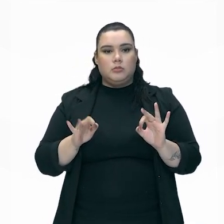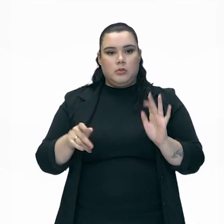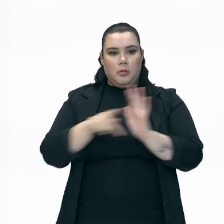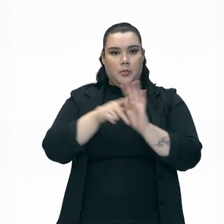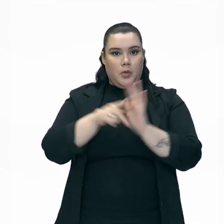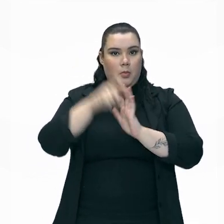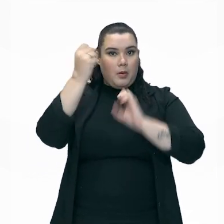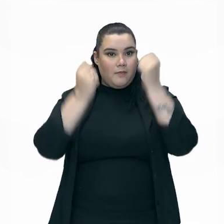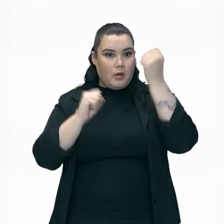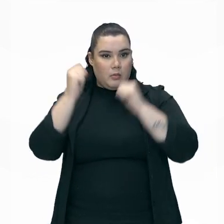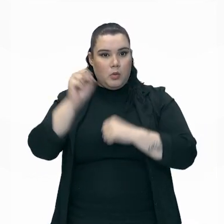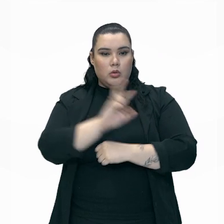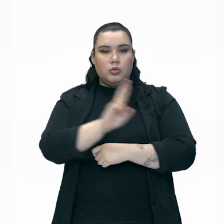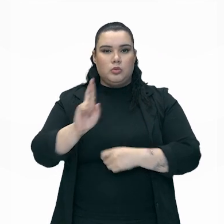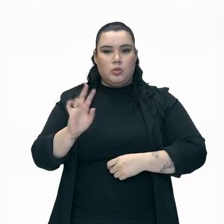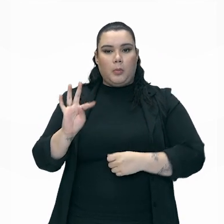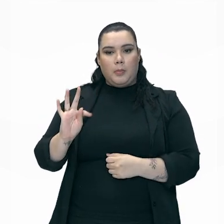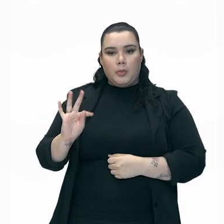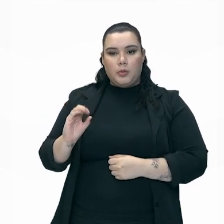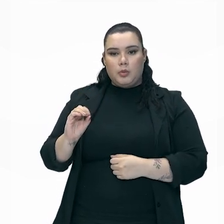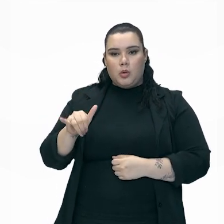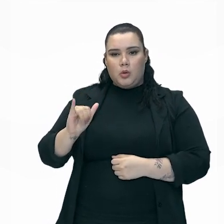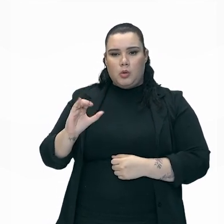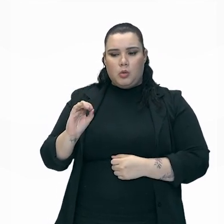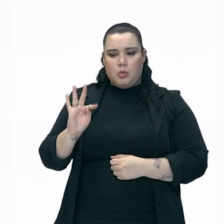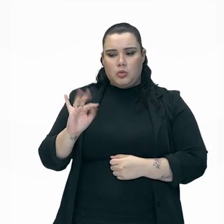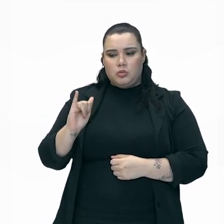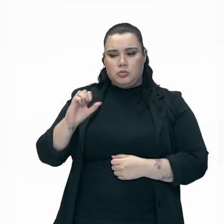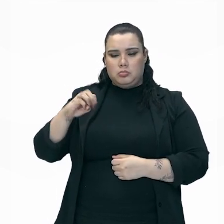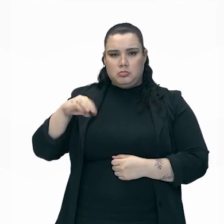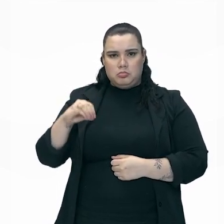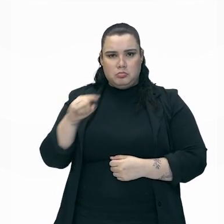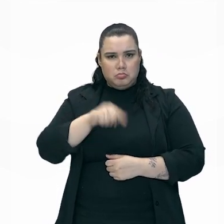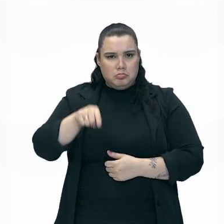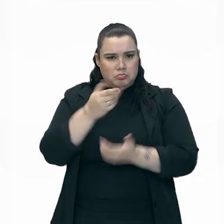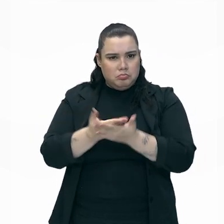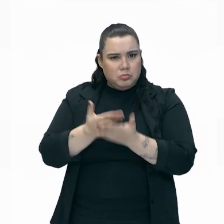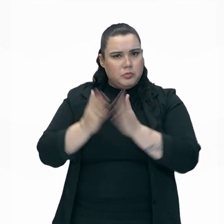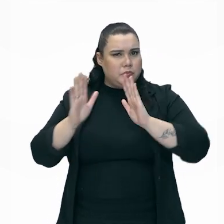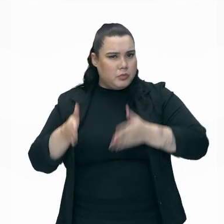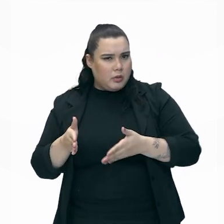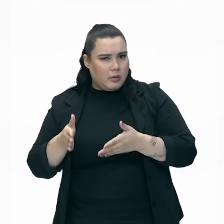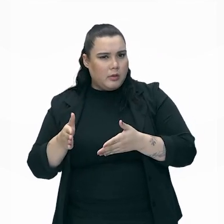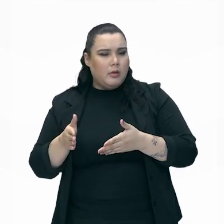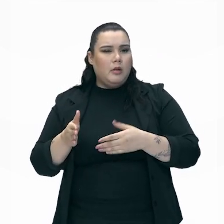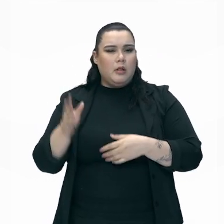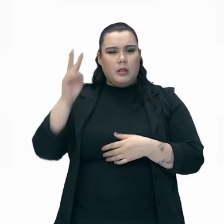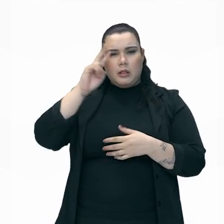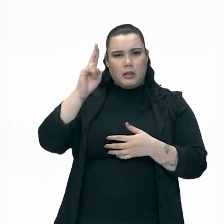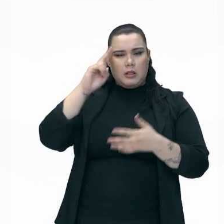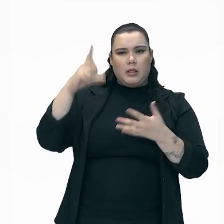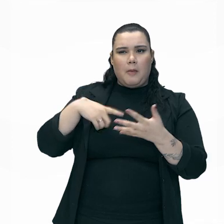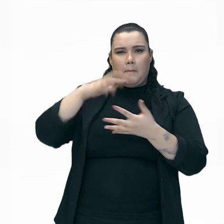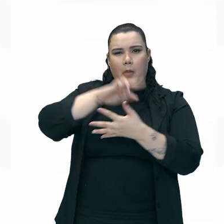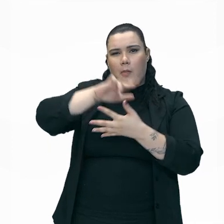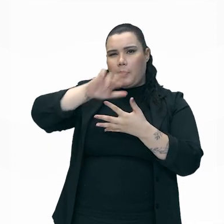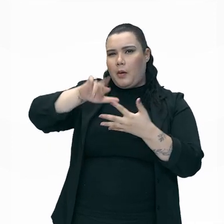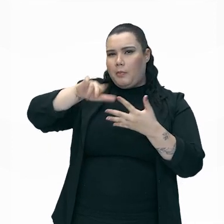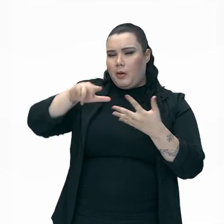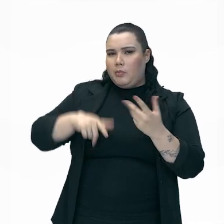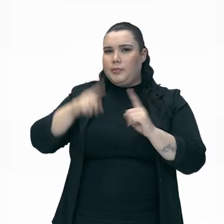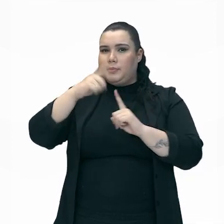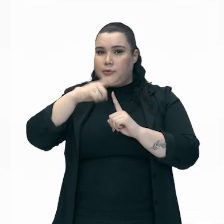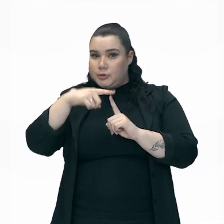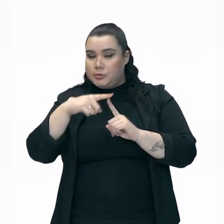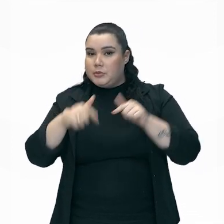fábricas chamado toyotismo. Vocês já estudaram sobre isso? Quando nós vimos sobre o taylorismo, sobre o fordismo com as linhas de